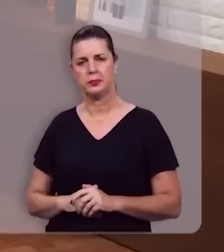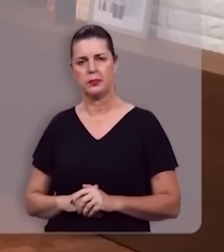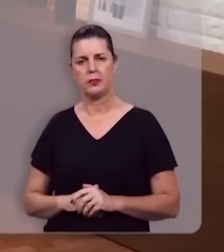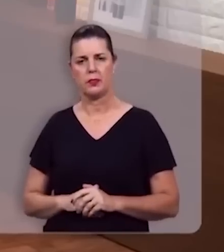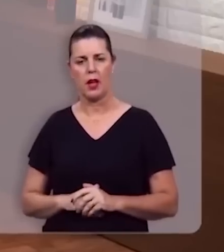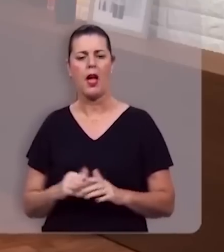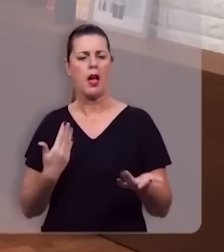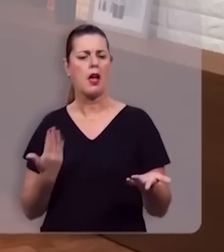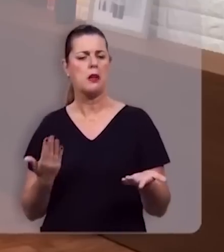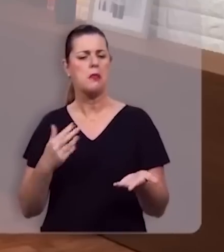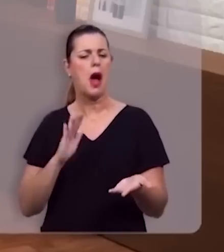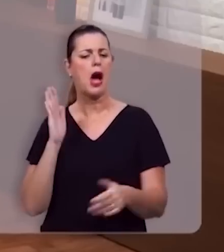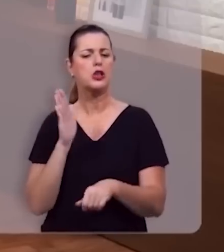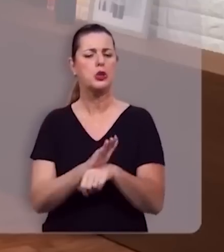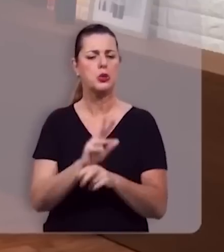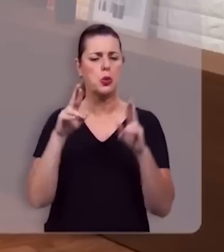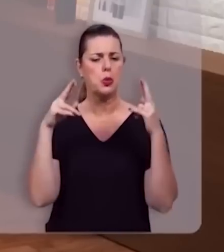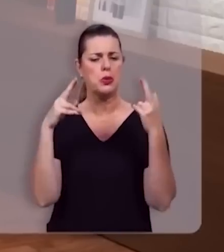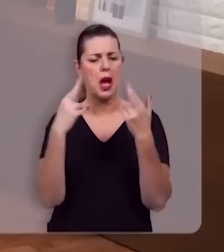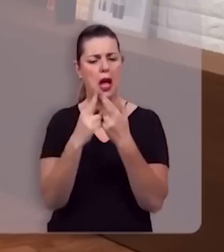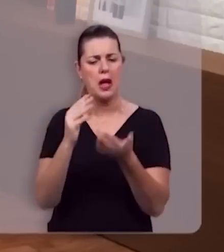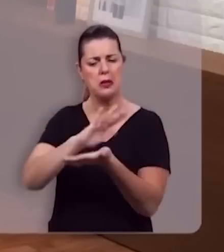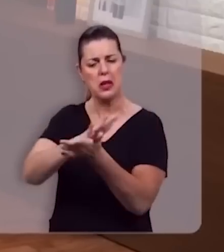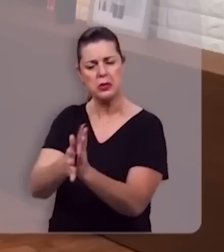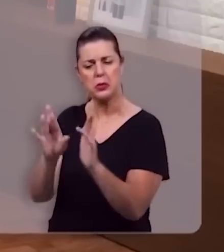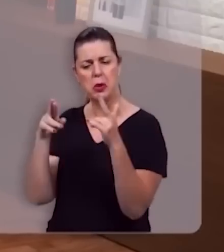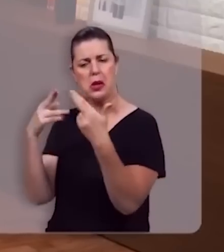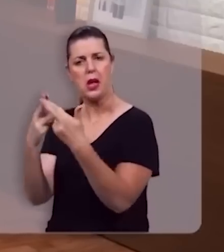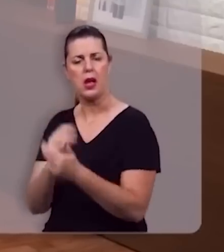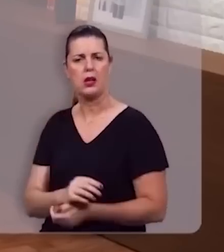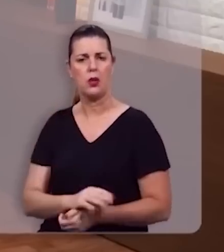levanta reinos, ele abate reinos, ele levanta reis, ele abate reis.